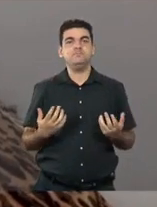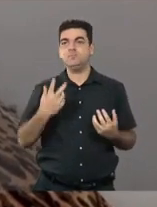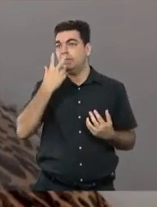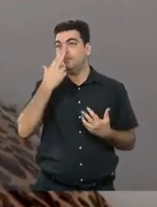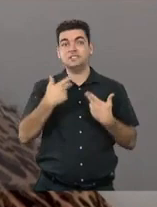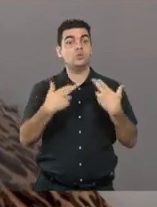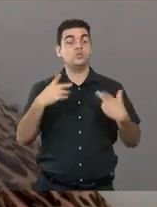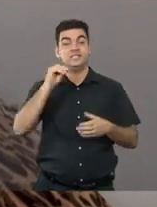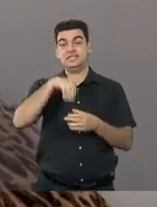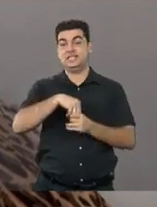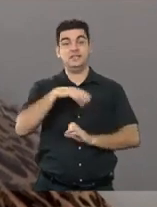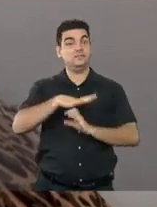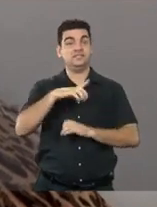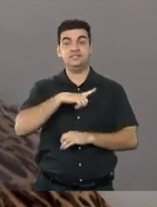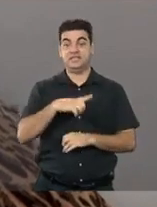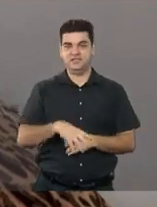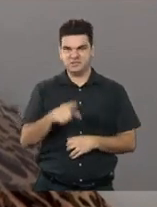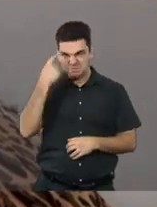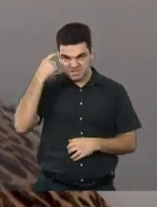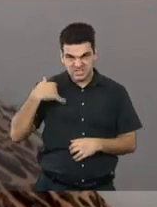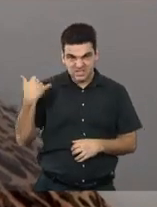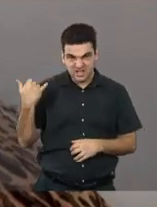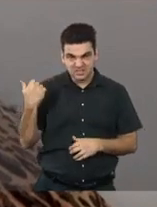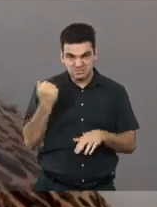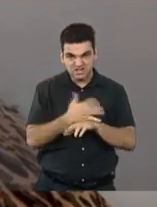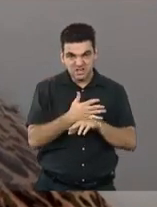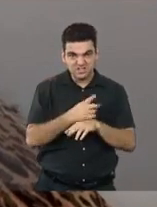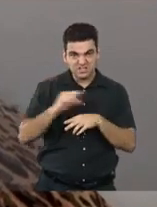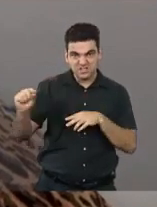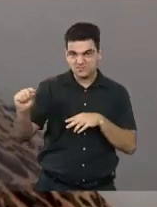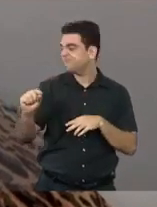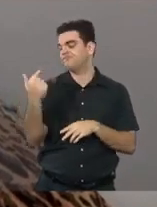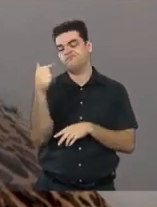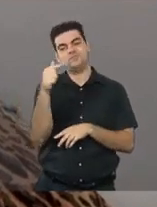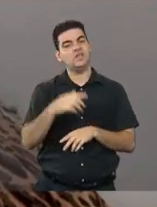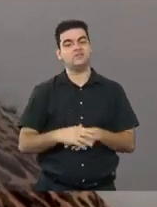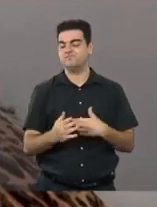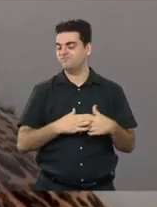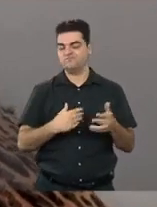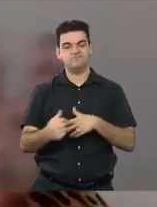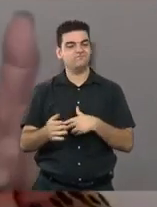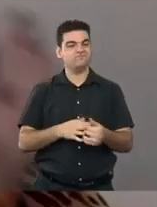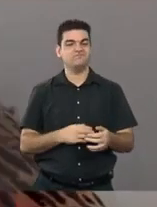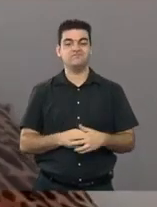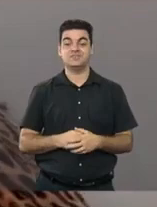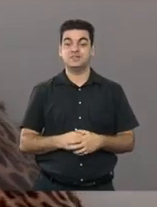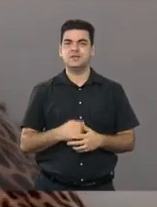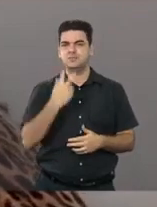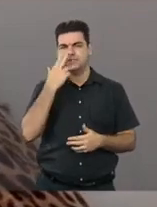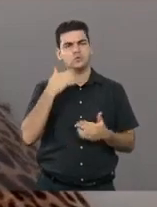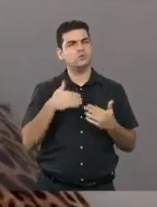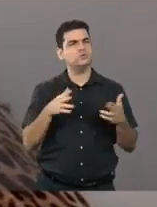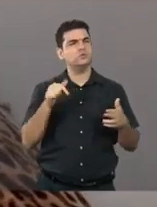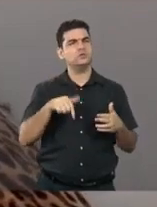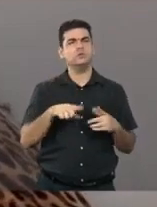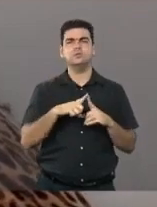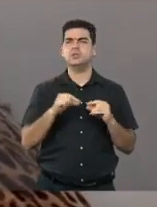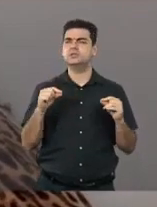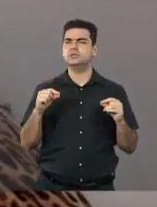dentro da empresa. Nós não temos idade para entrar nem para sair. Então, gente vê, agora a gente abriu aí em Brasília,